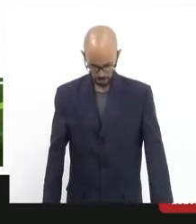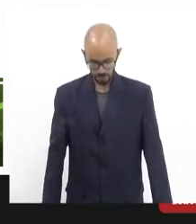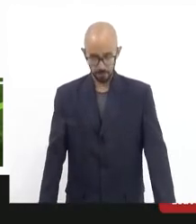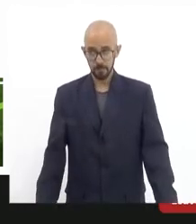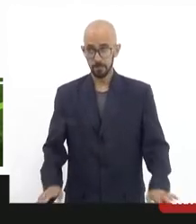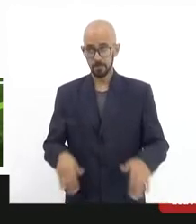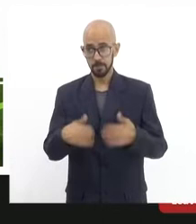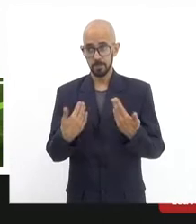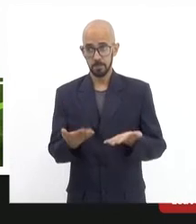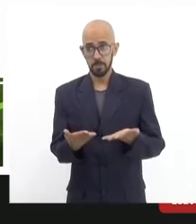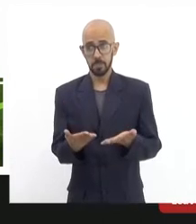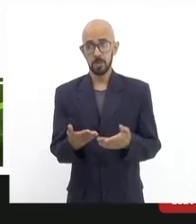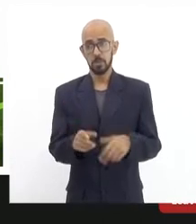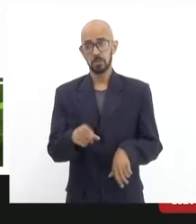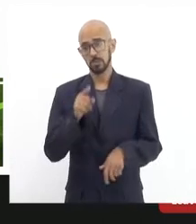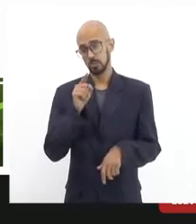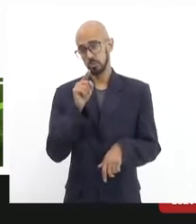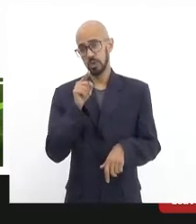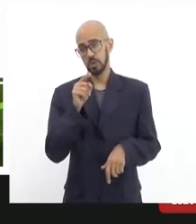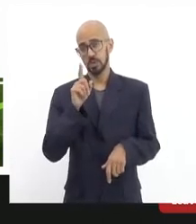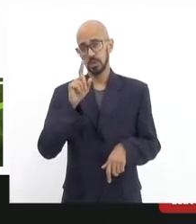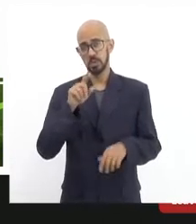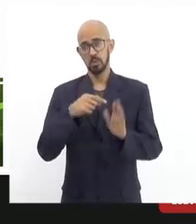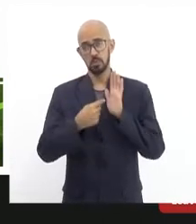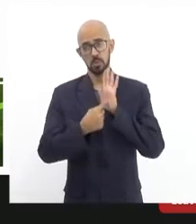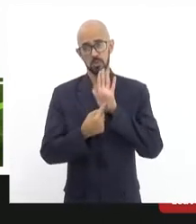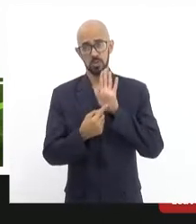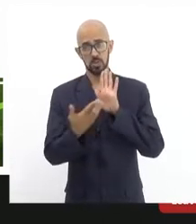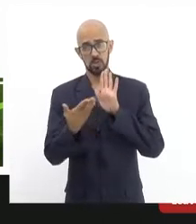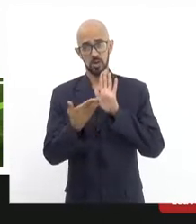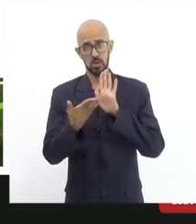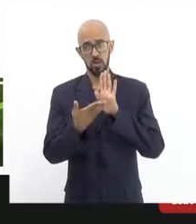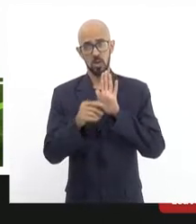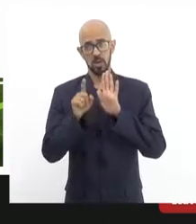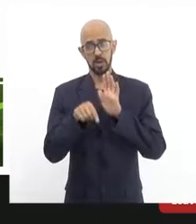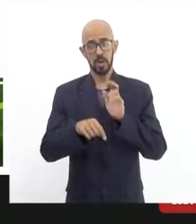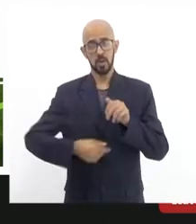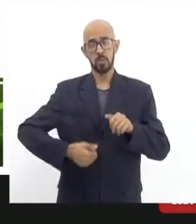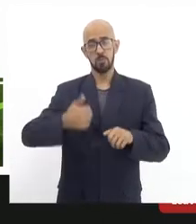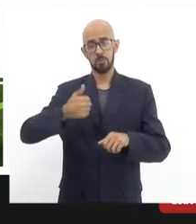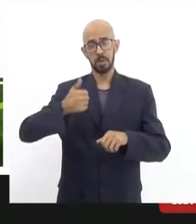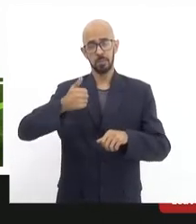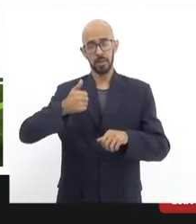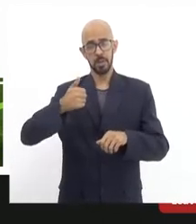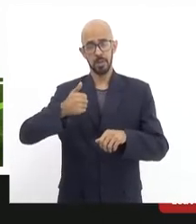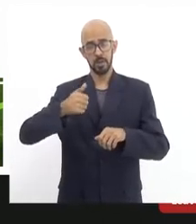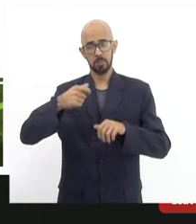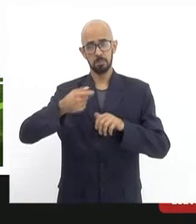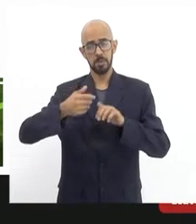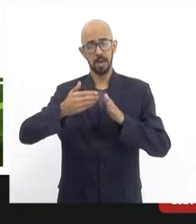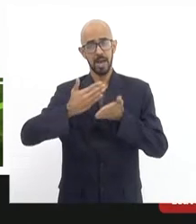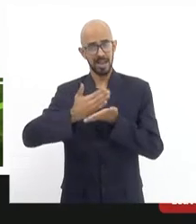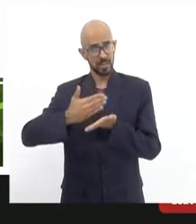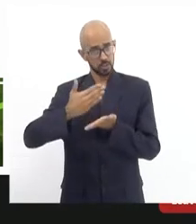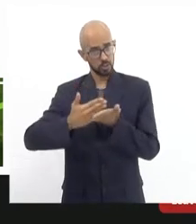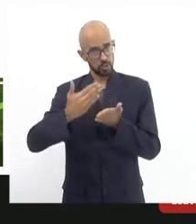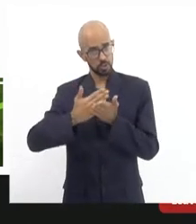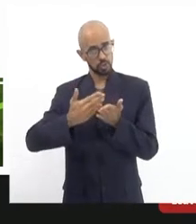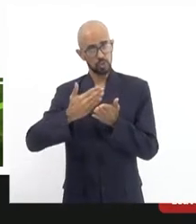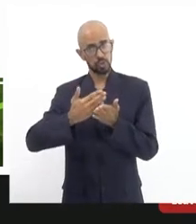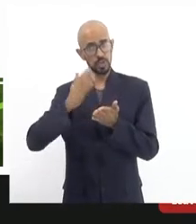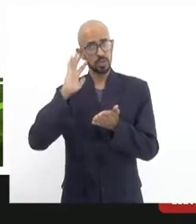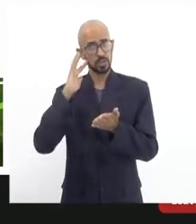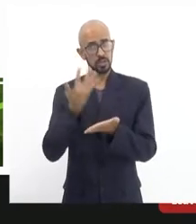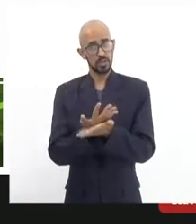isso aí é o que eu estou mostrando, o primeiro lado da sentença, que é o questionamento que se faz,